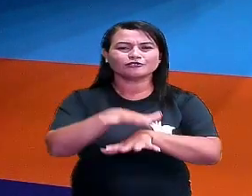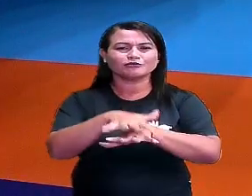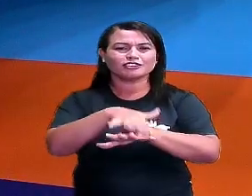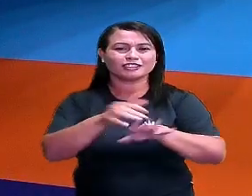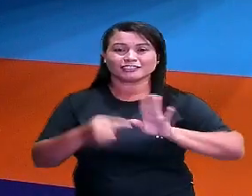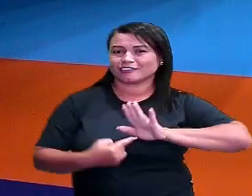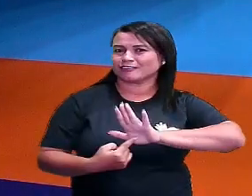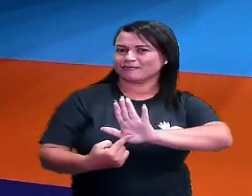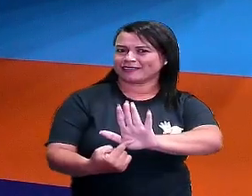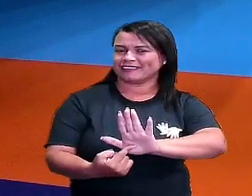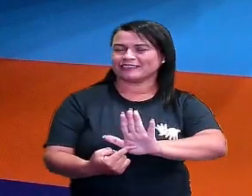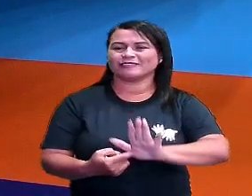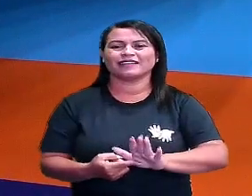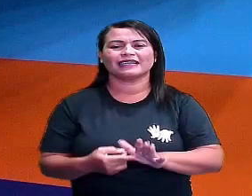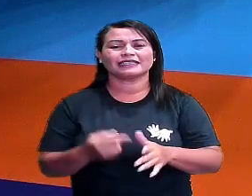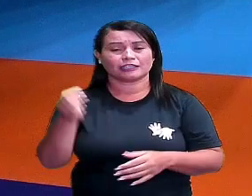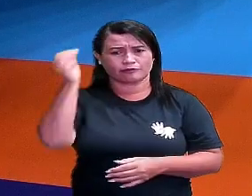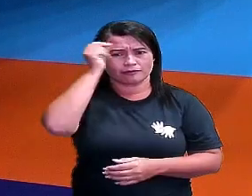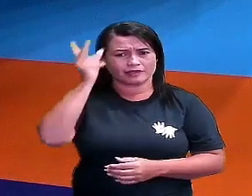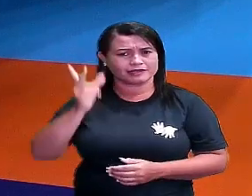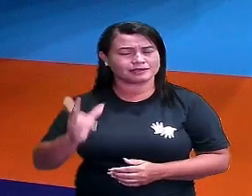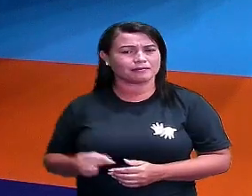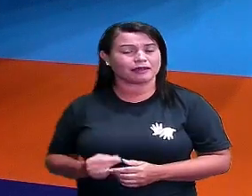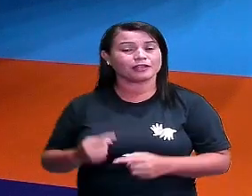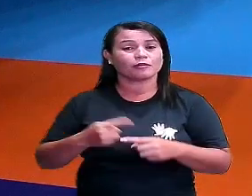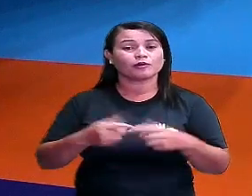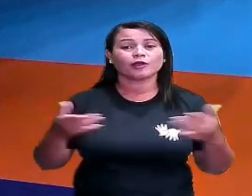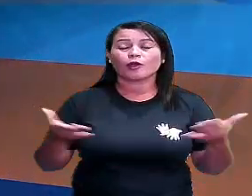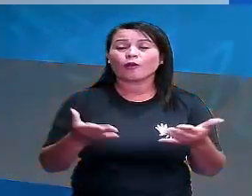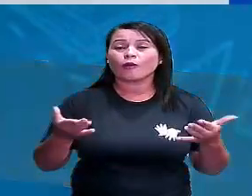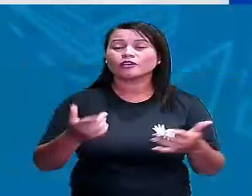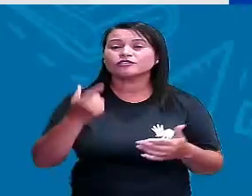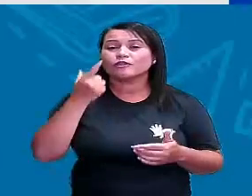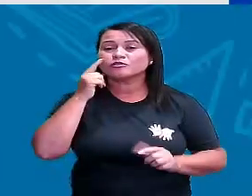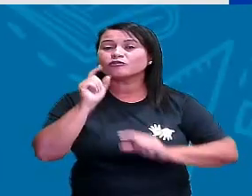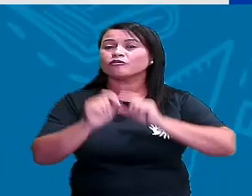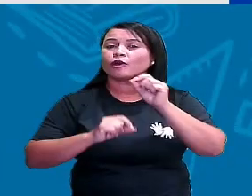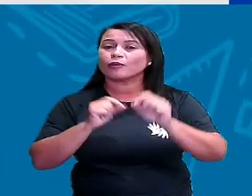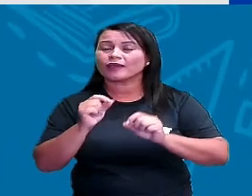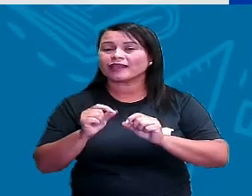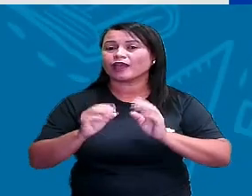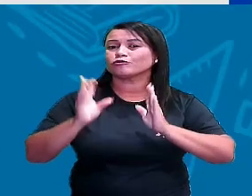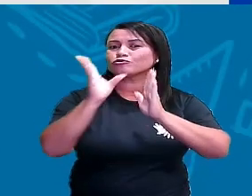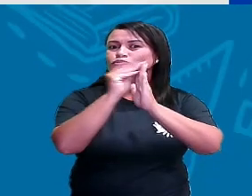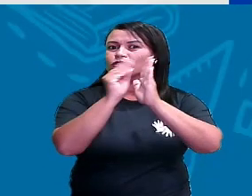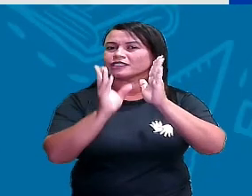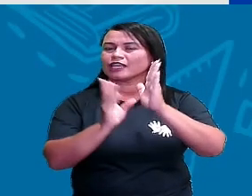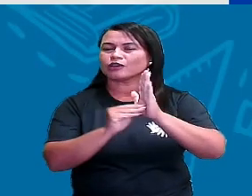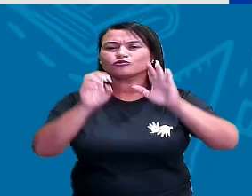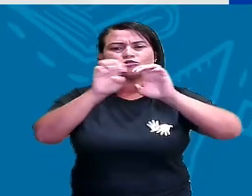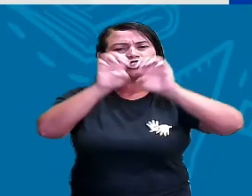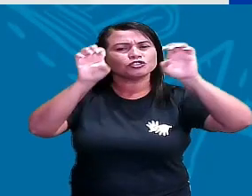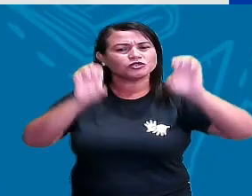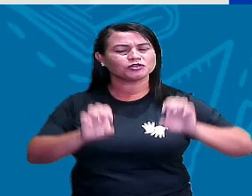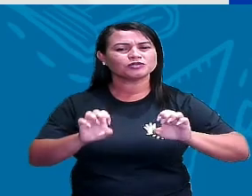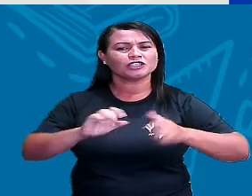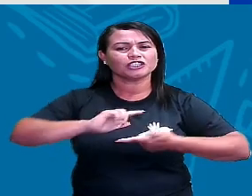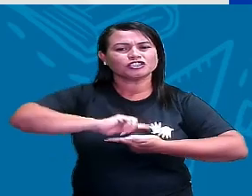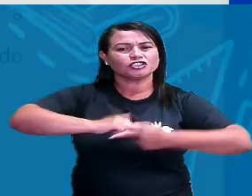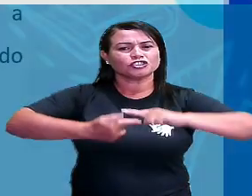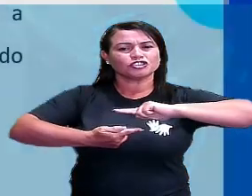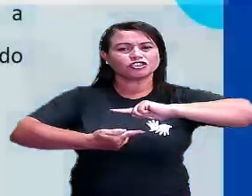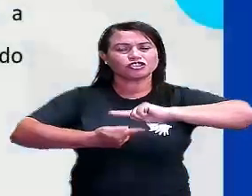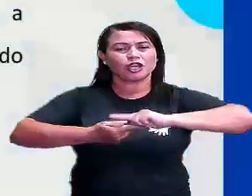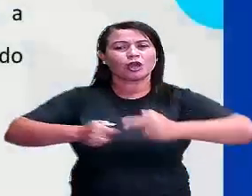matemática. Então se liga aí, porque hoje a gente vai trabalhar o eixo estruturante geometria.